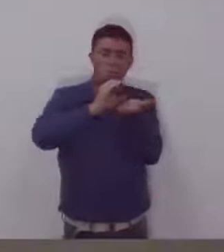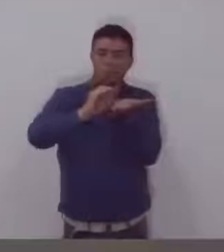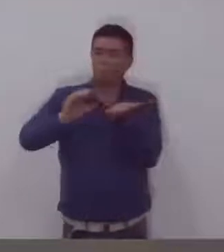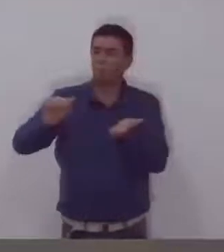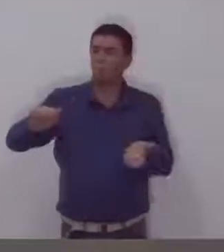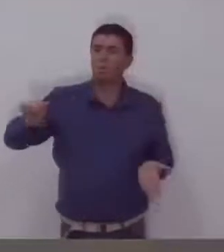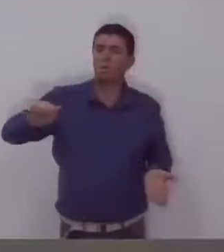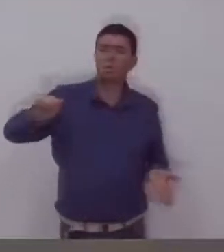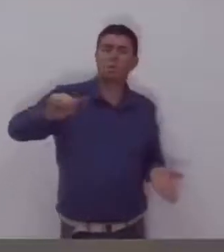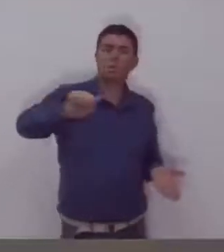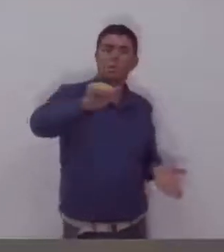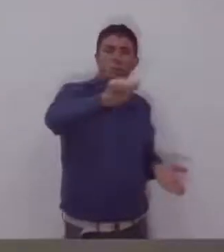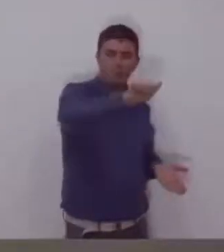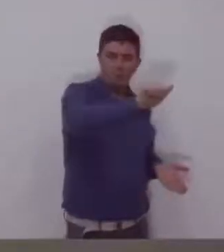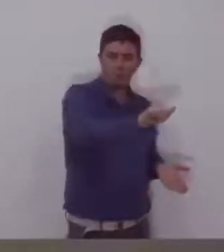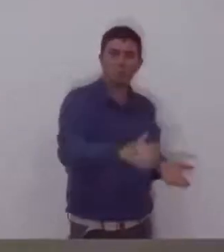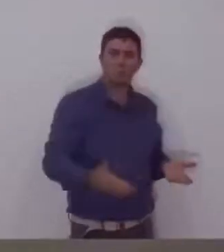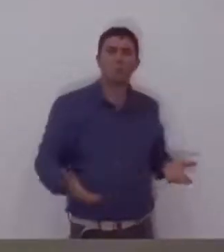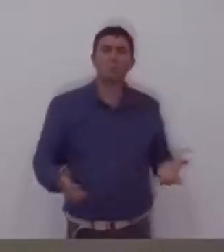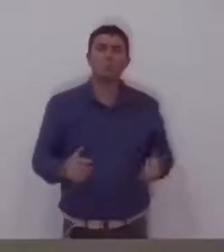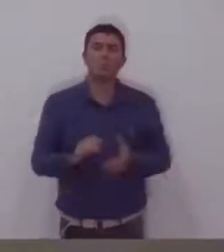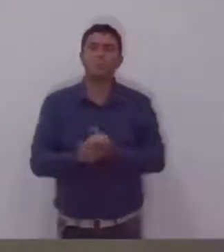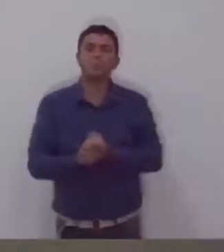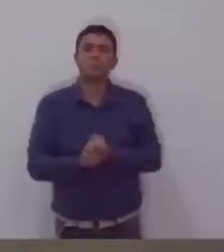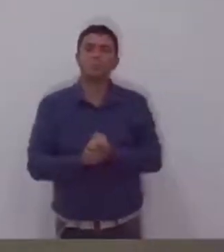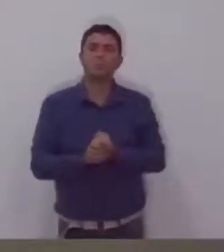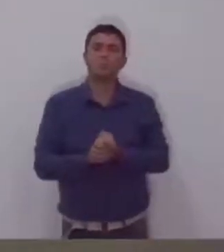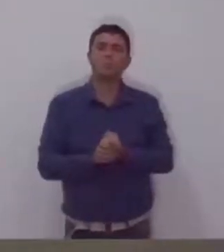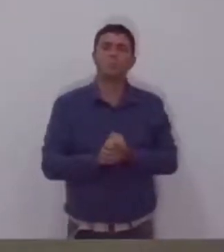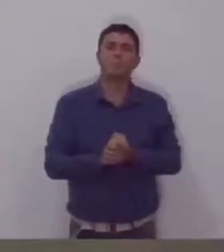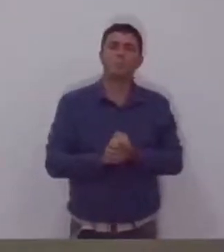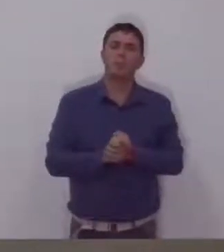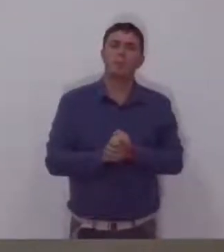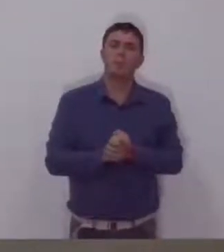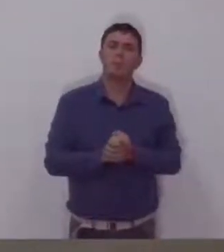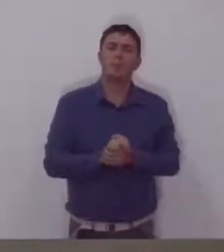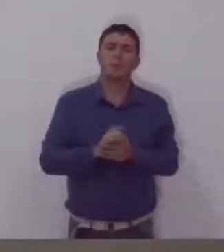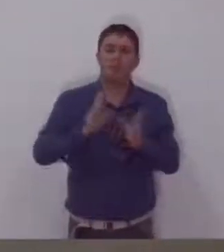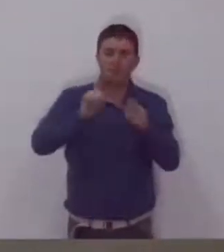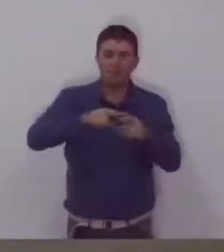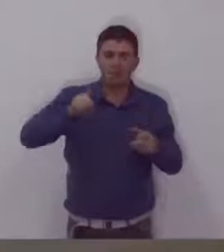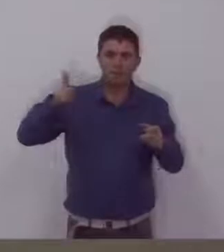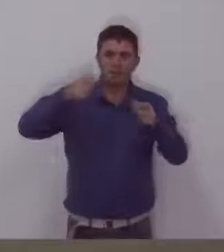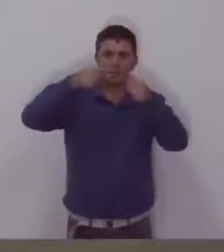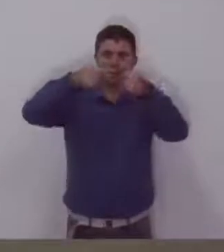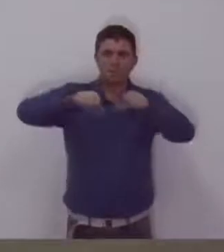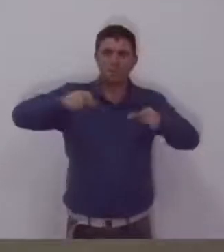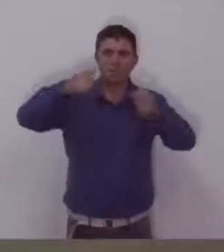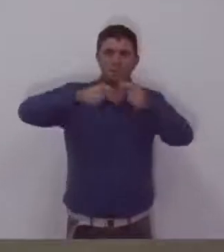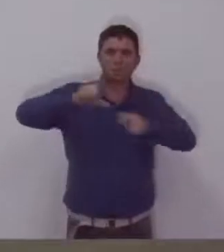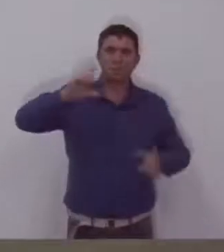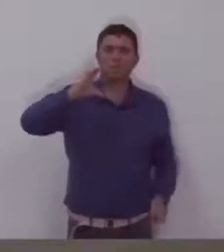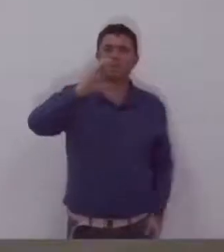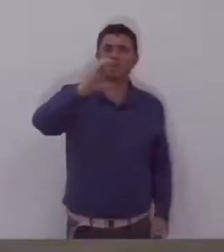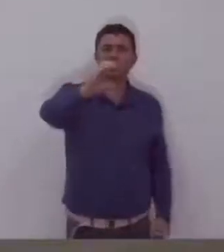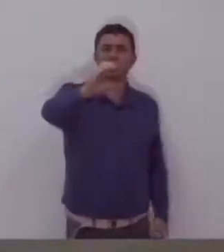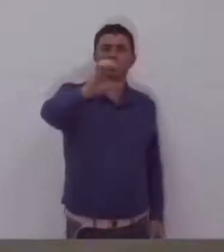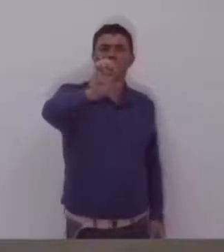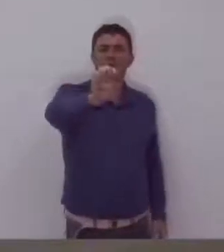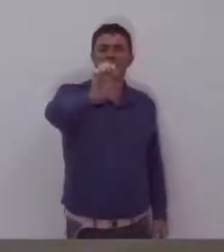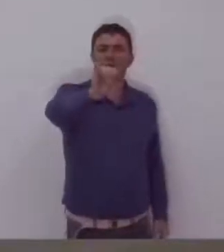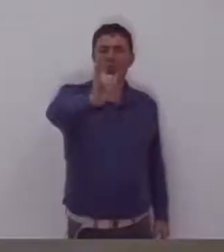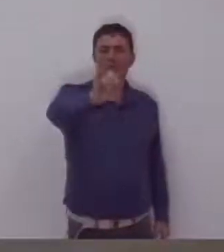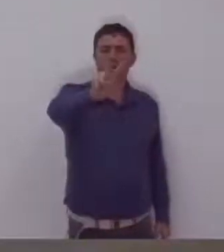Silvio estava ali na última, na Save, no Save, e pude acompanhar também. E a gente,